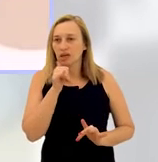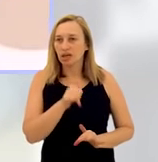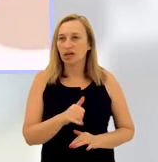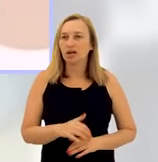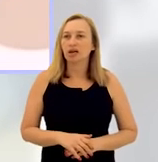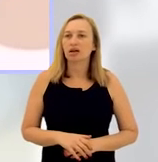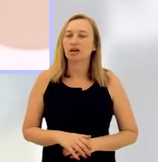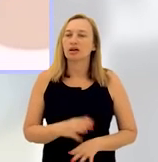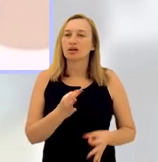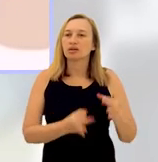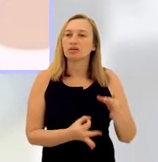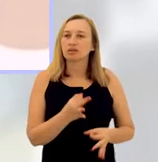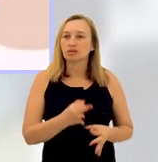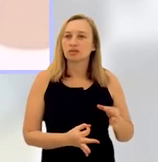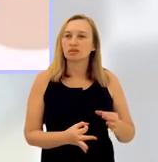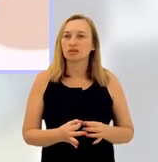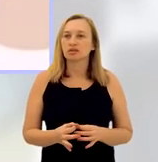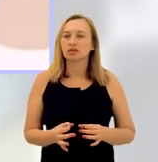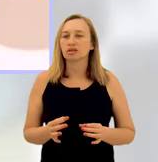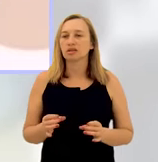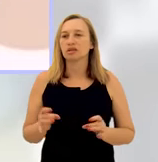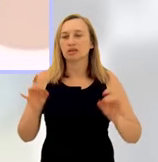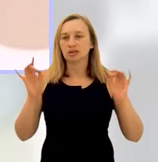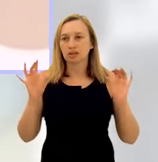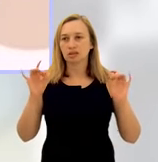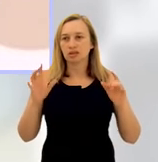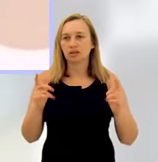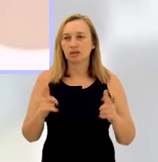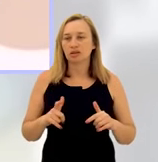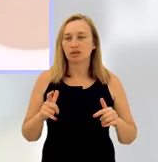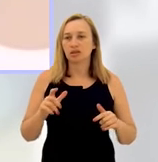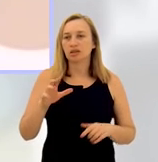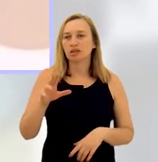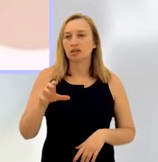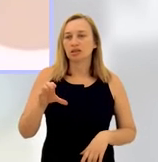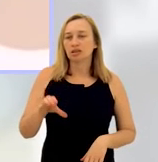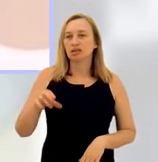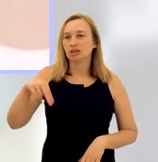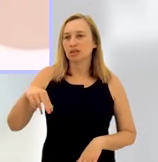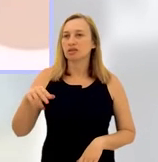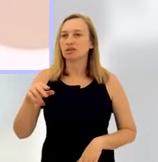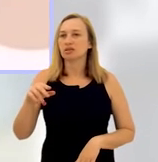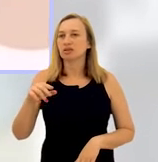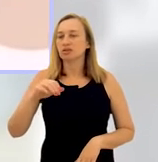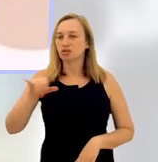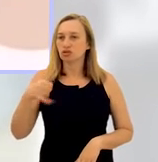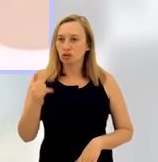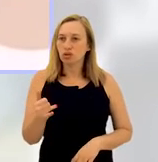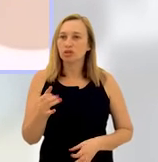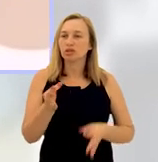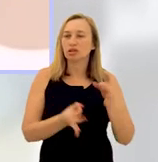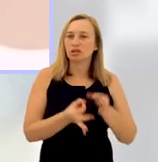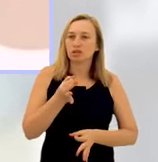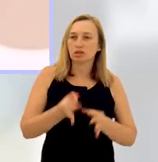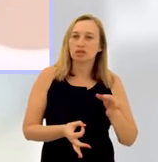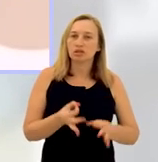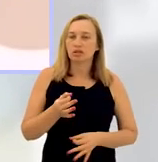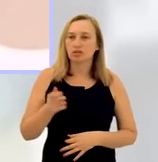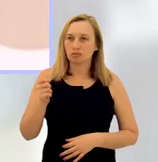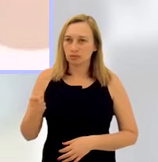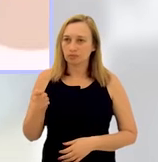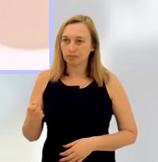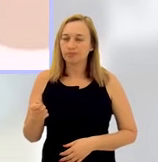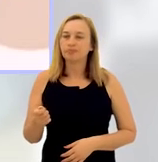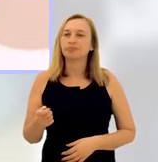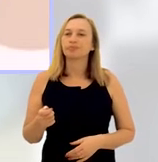juizados, né? São juízes especializados, né? Não atua agora tem o CNJ que criou esse protocolo de julgamento, né? Com